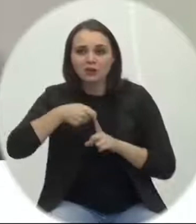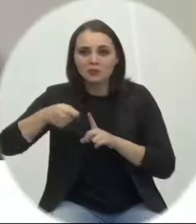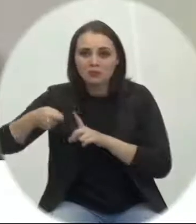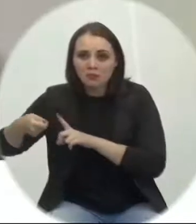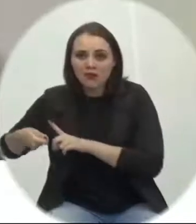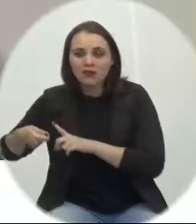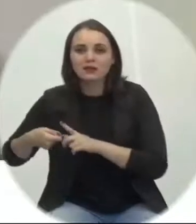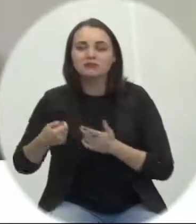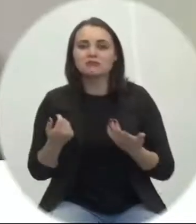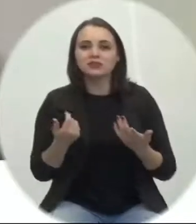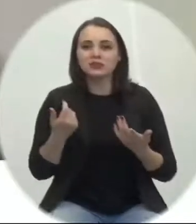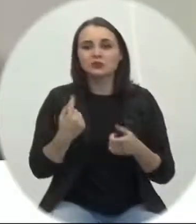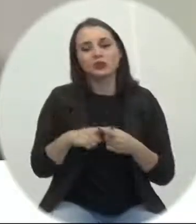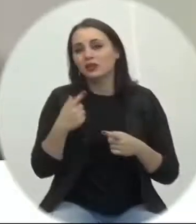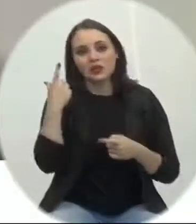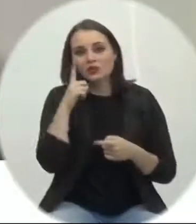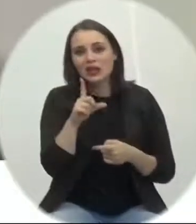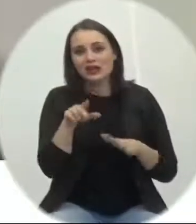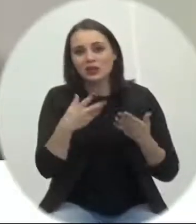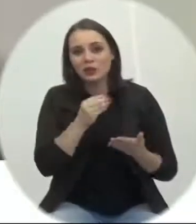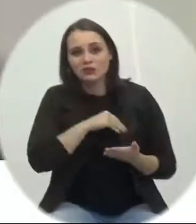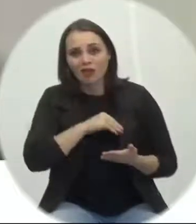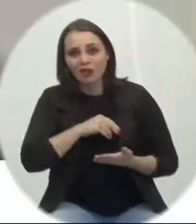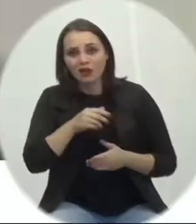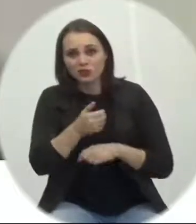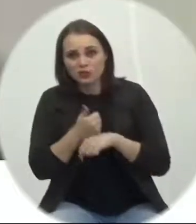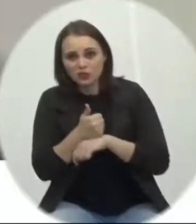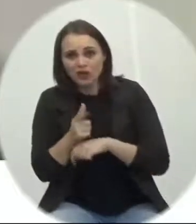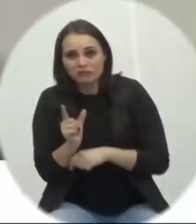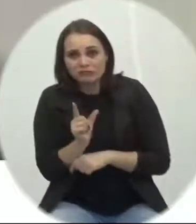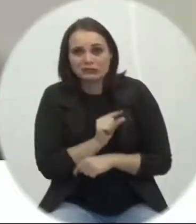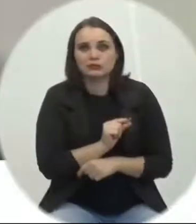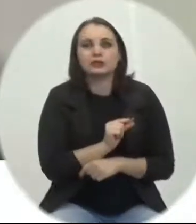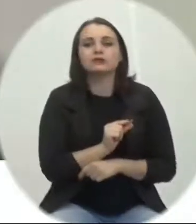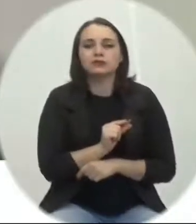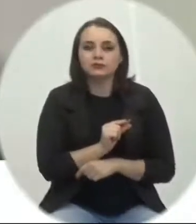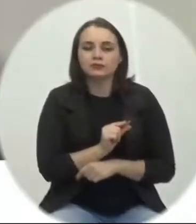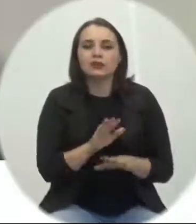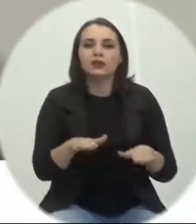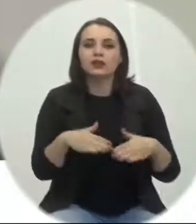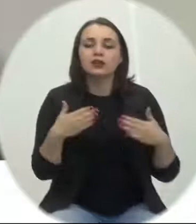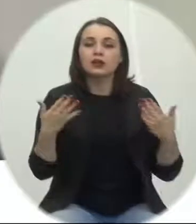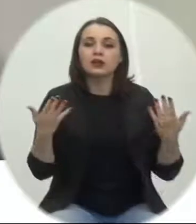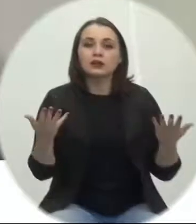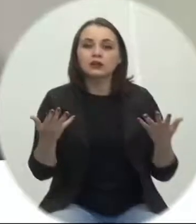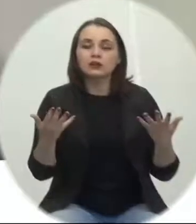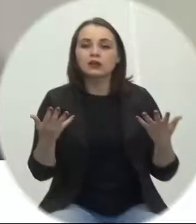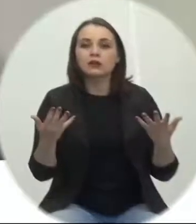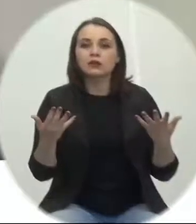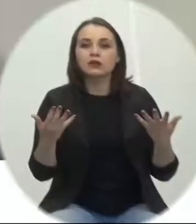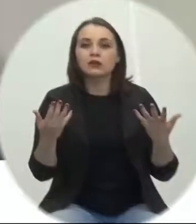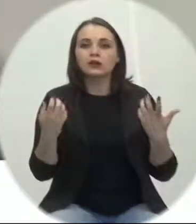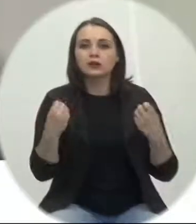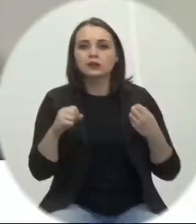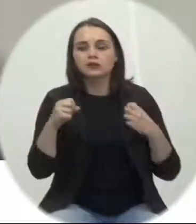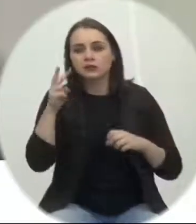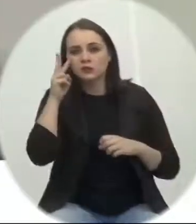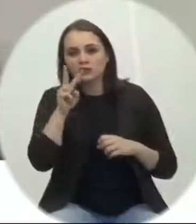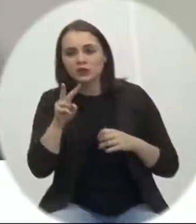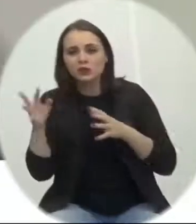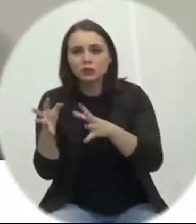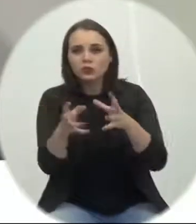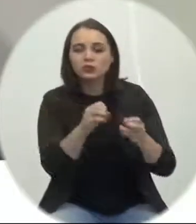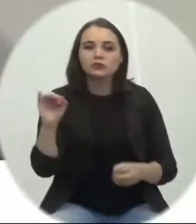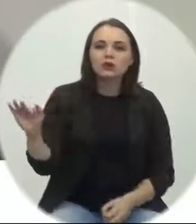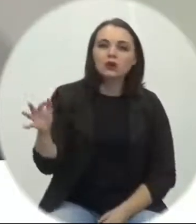de pagar integralmente. E uma das coisas que tem que se tomar uma medida, sim, é em cima desses negócios que estão acontecendo,